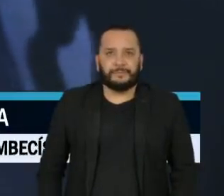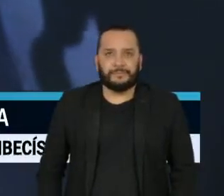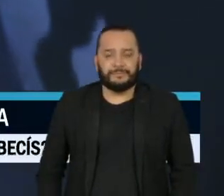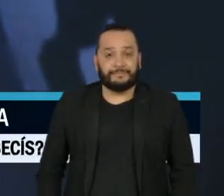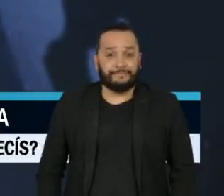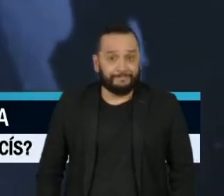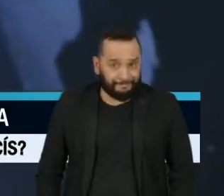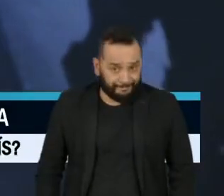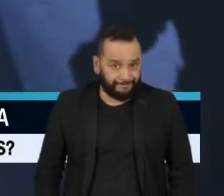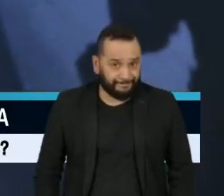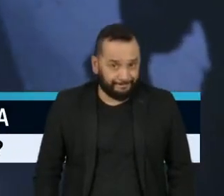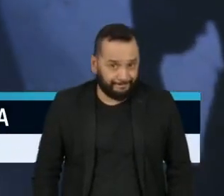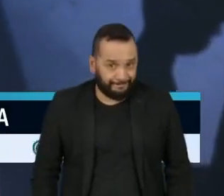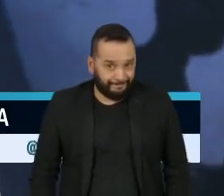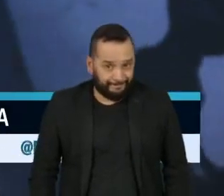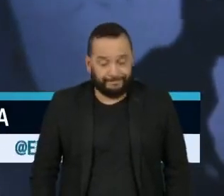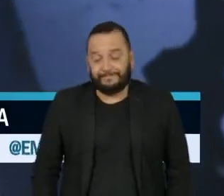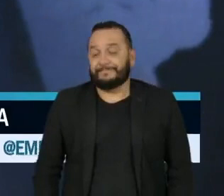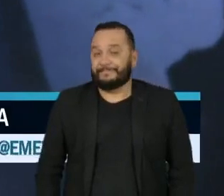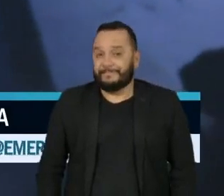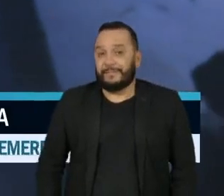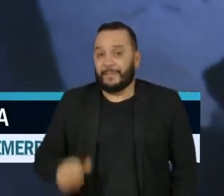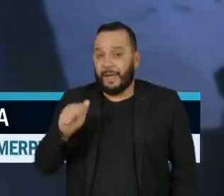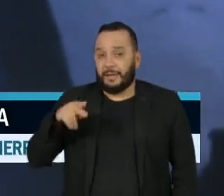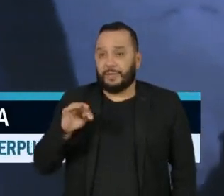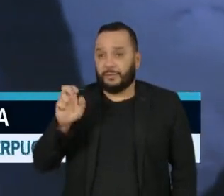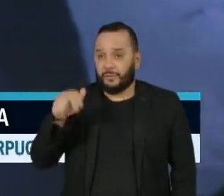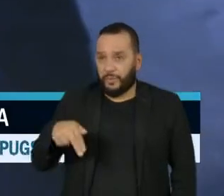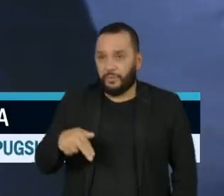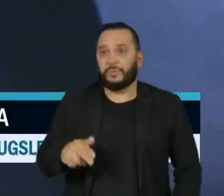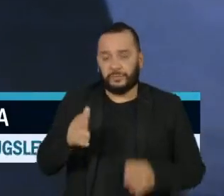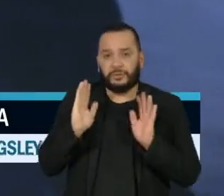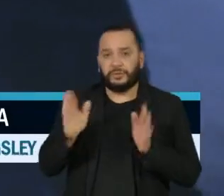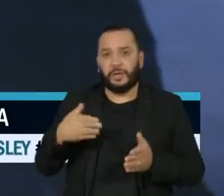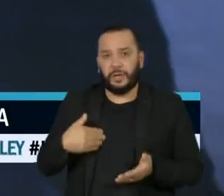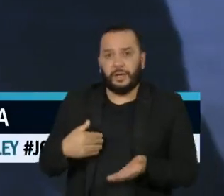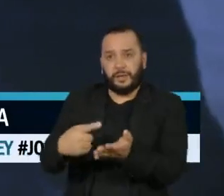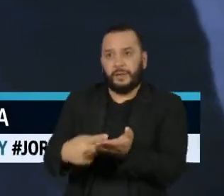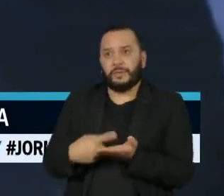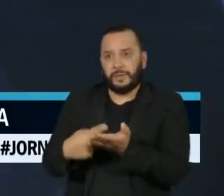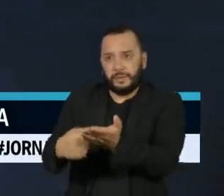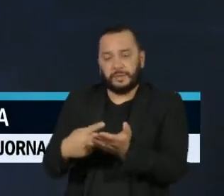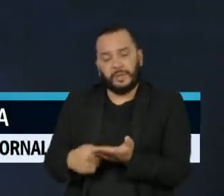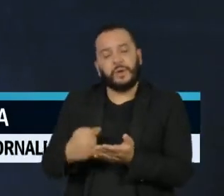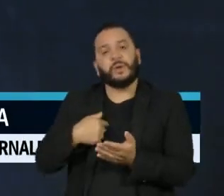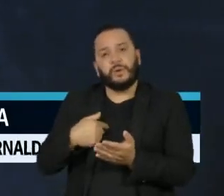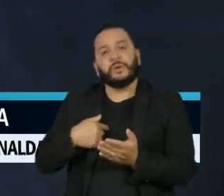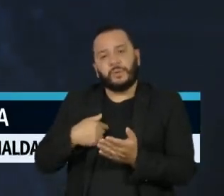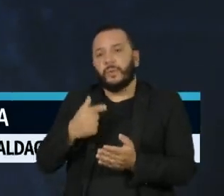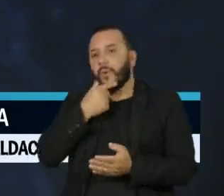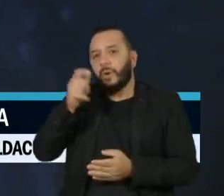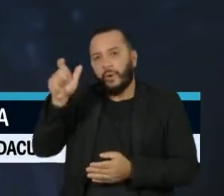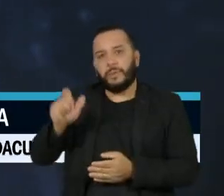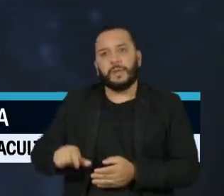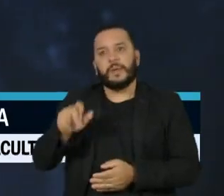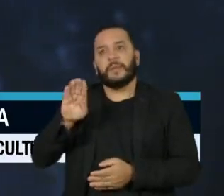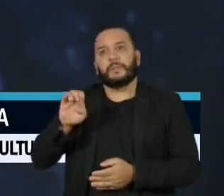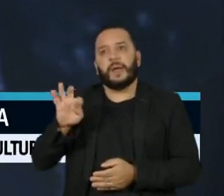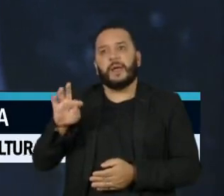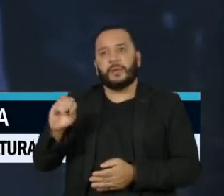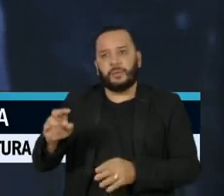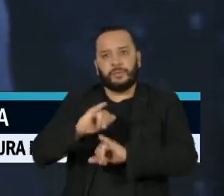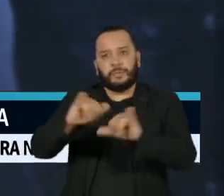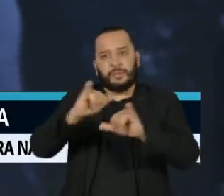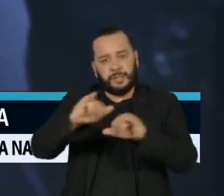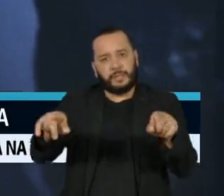Nós procuramos Anderson Azevedo Rossi, que teria sido intermediário na negociação com o publicitário Beto Viana, além do Palácio do Planalto